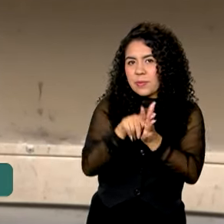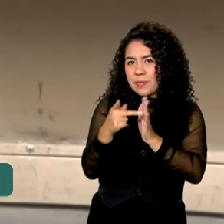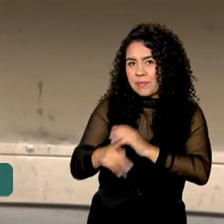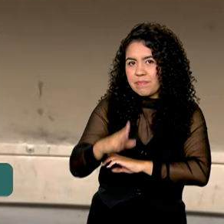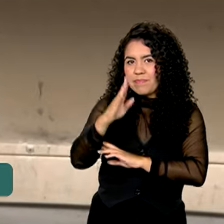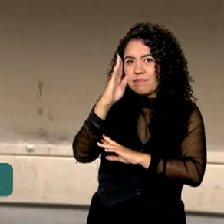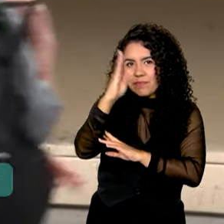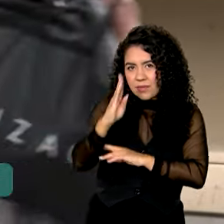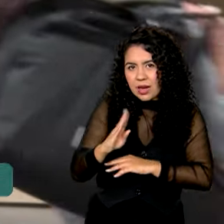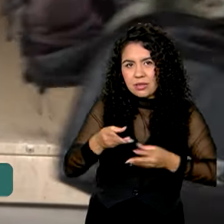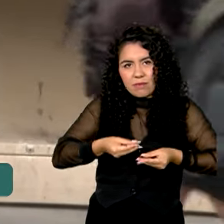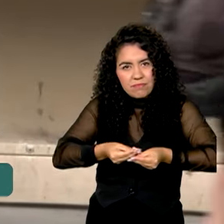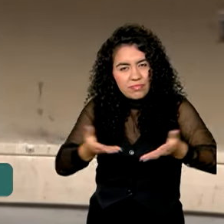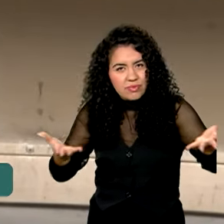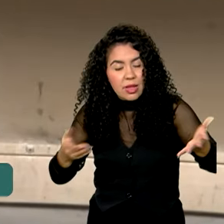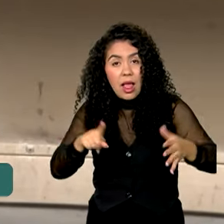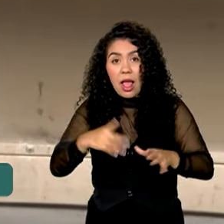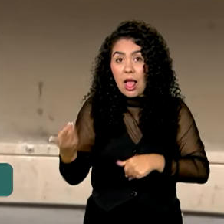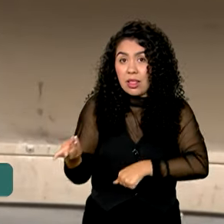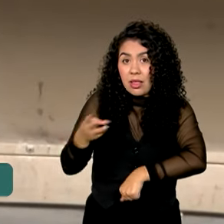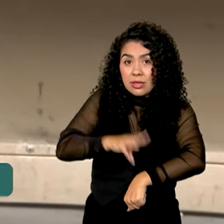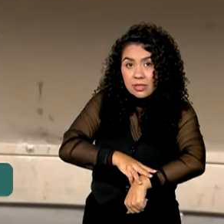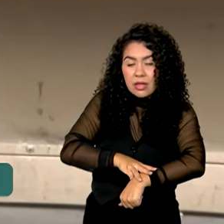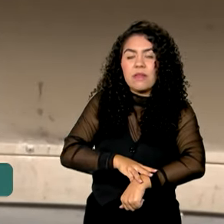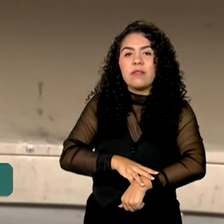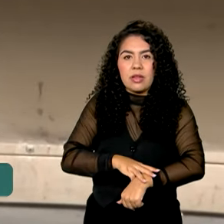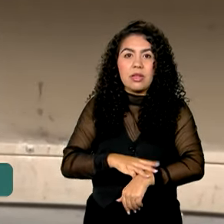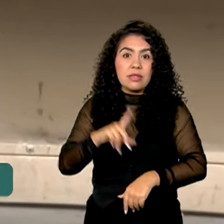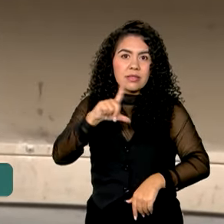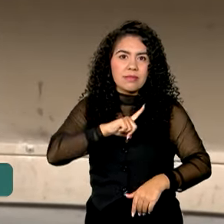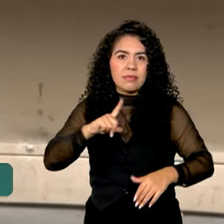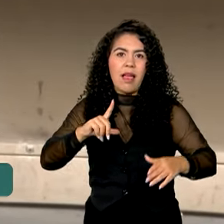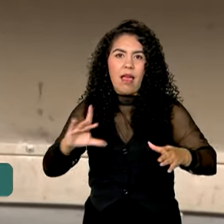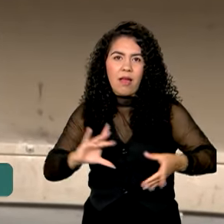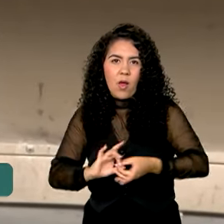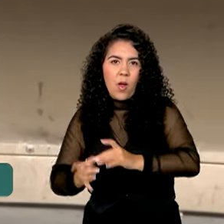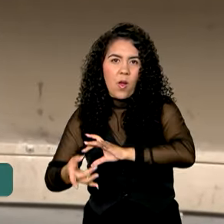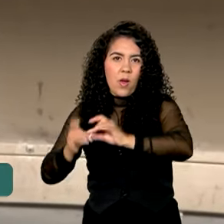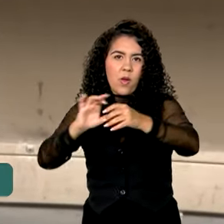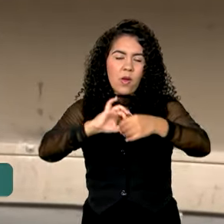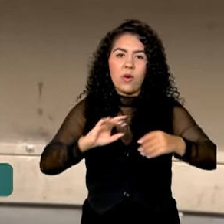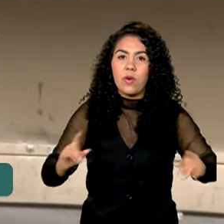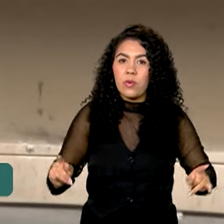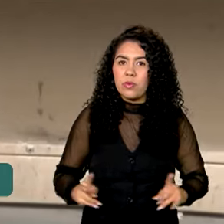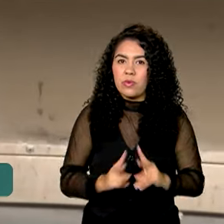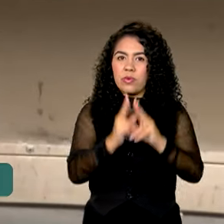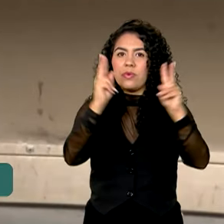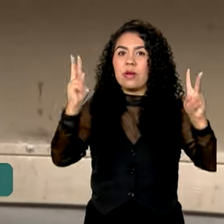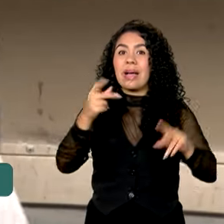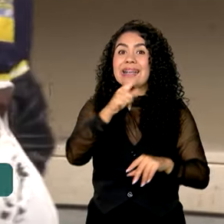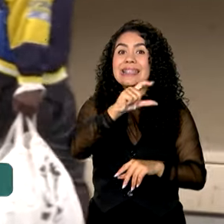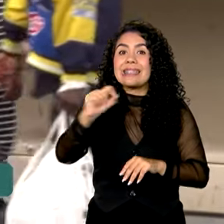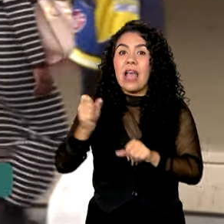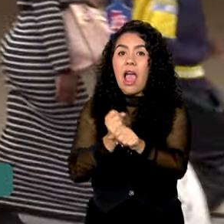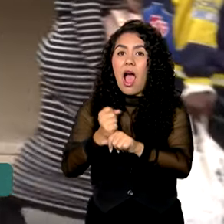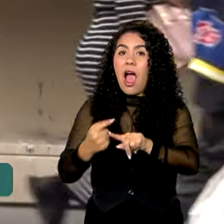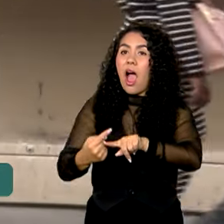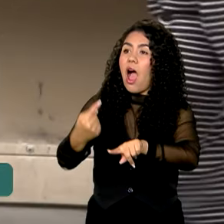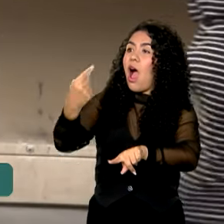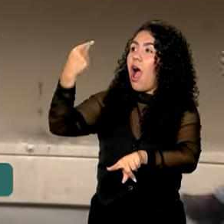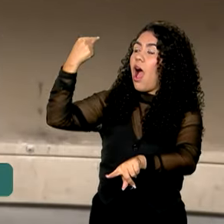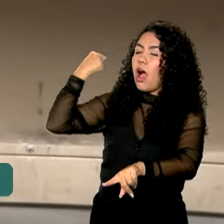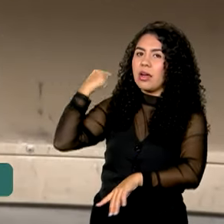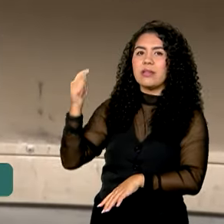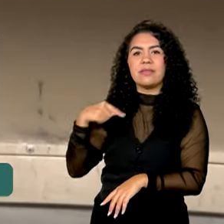Essa é a terceira vez que Paris recebe uma edição dos Jogos Olímpicos, a última foi exatamente há 100 anos. A nossa equipe foi